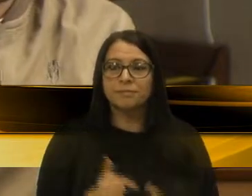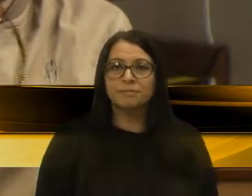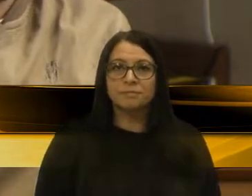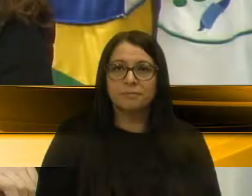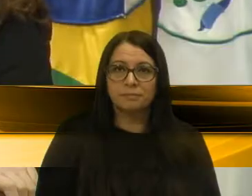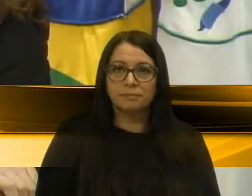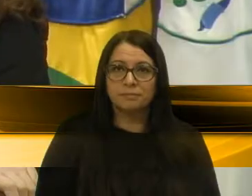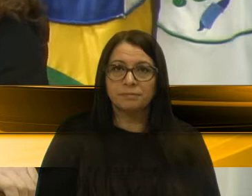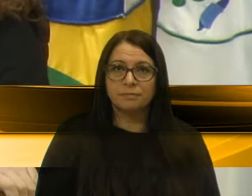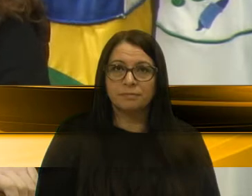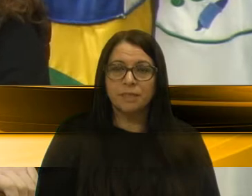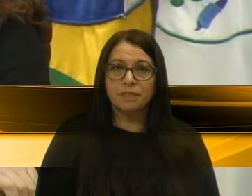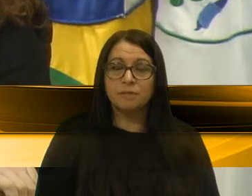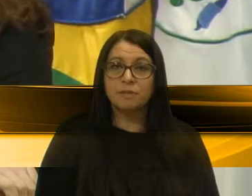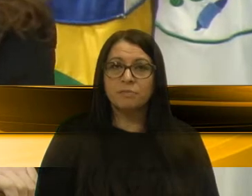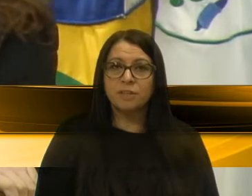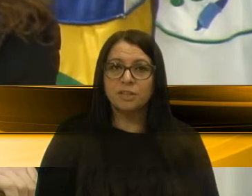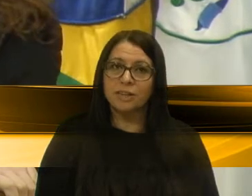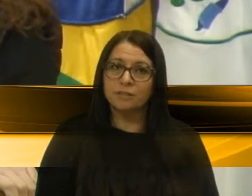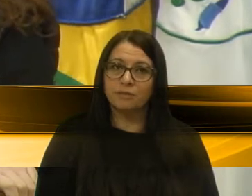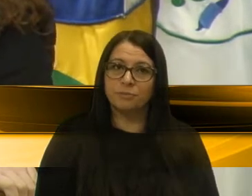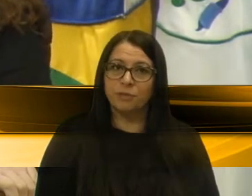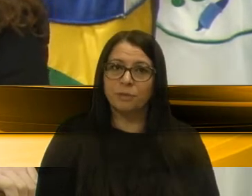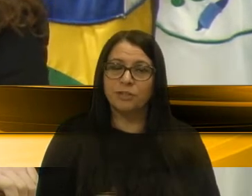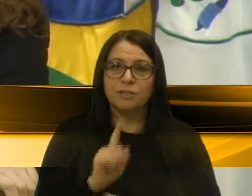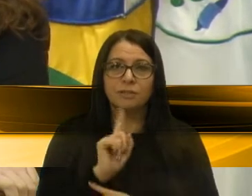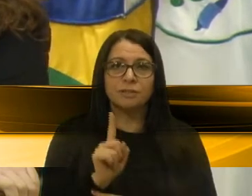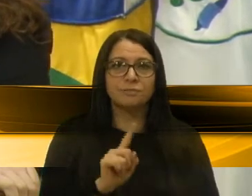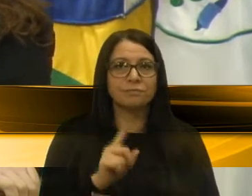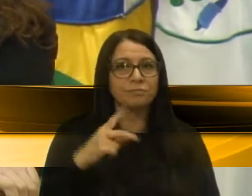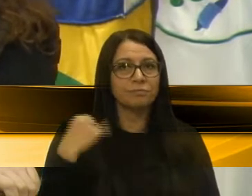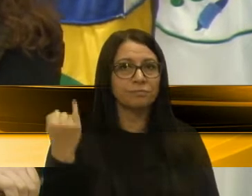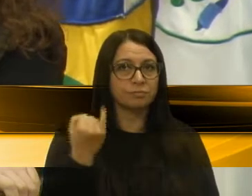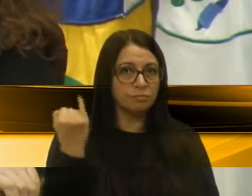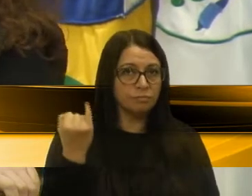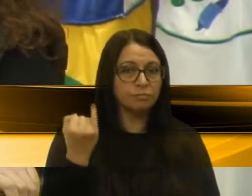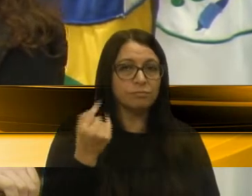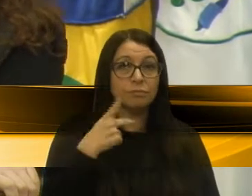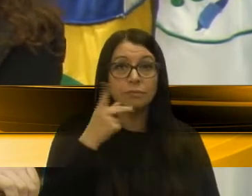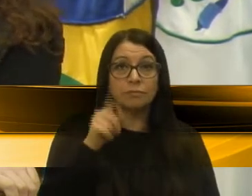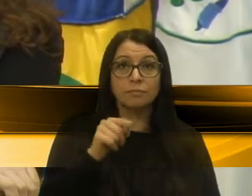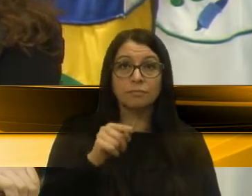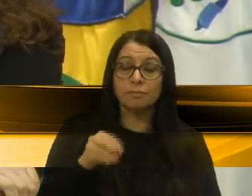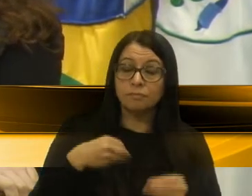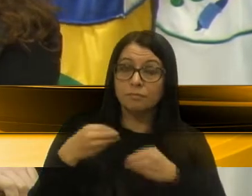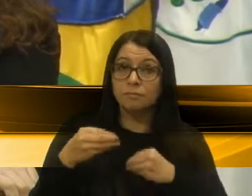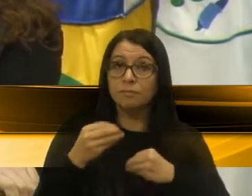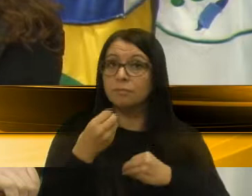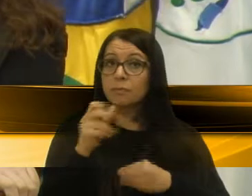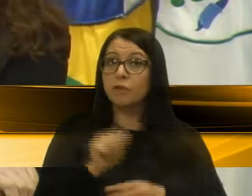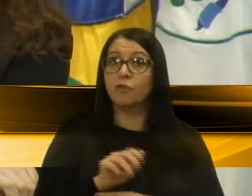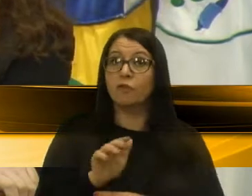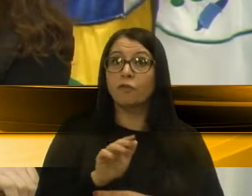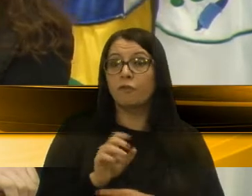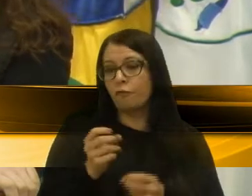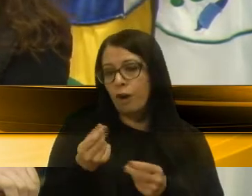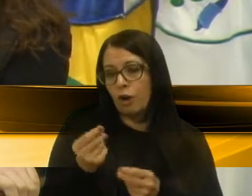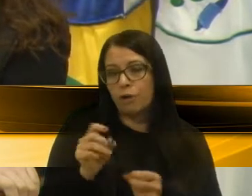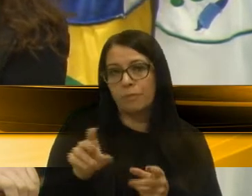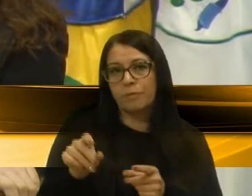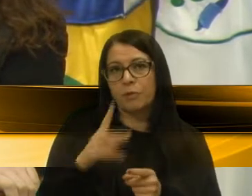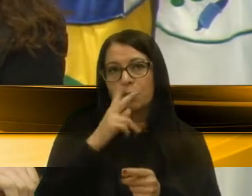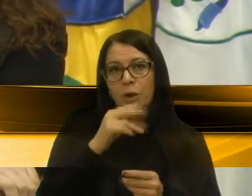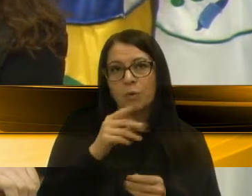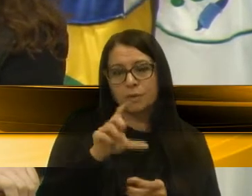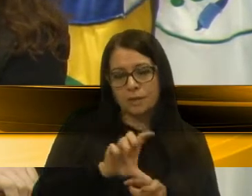Para concluir, então, vereador Rafael, e algo importante é que, como o plástico não tem um bom valor comercial, como as latinhas de